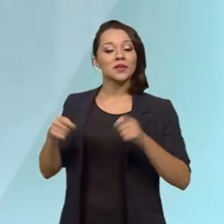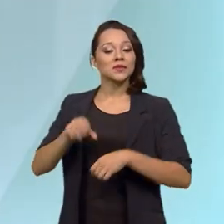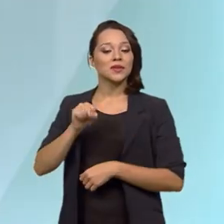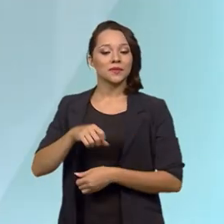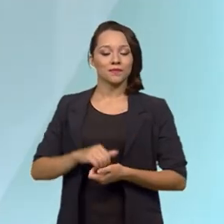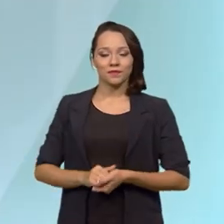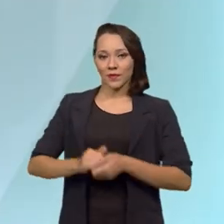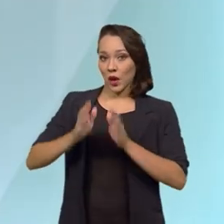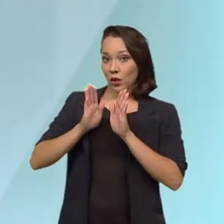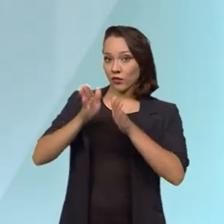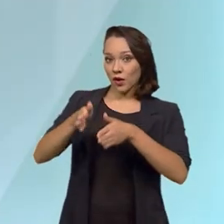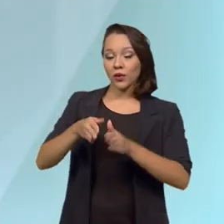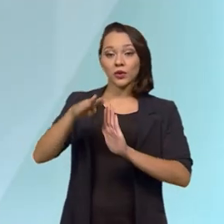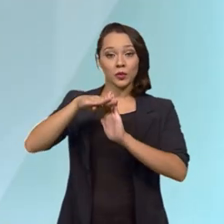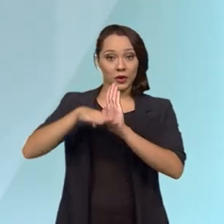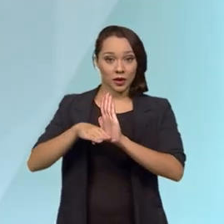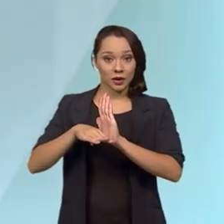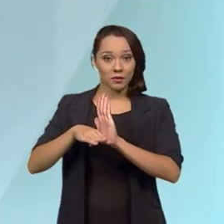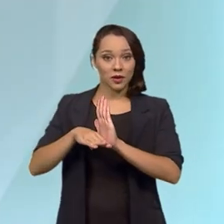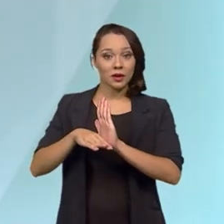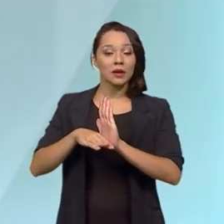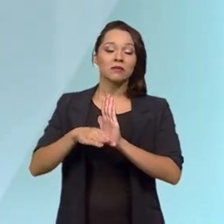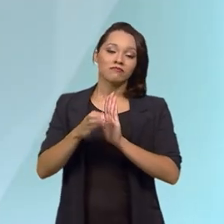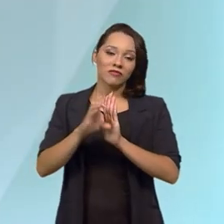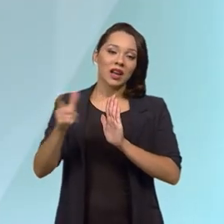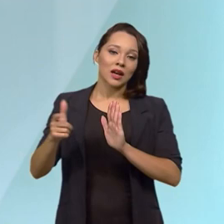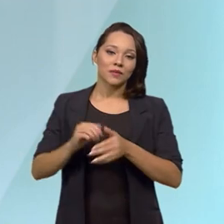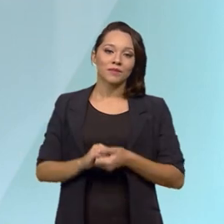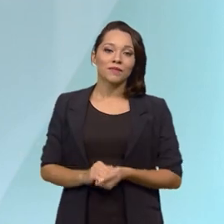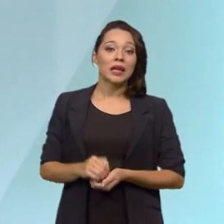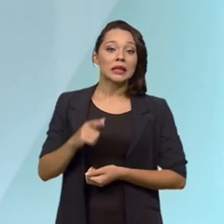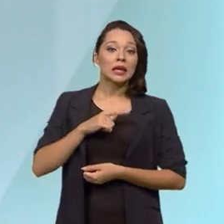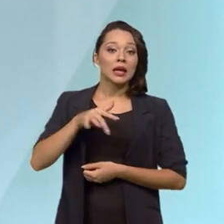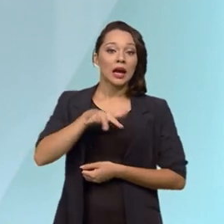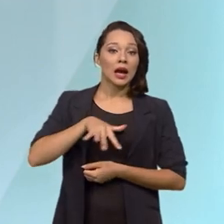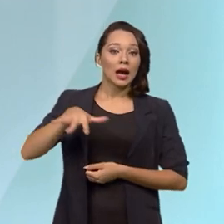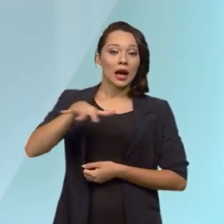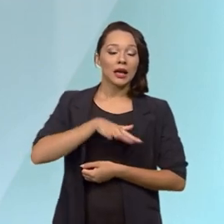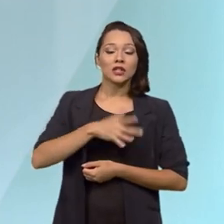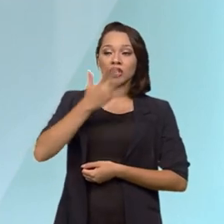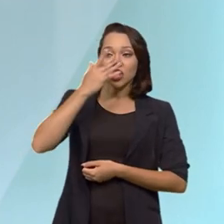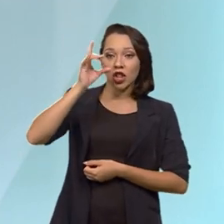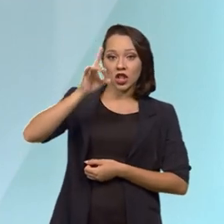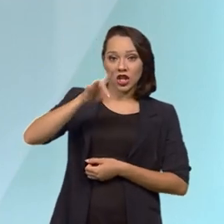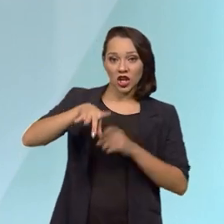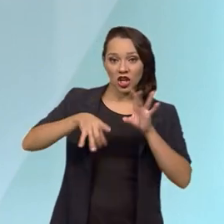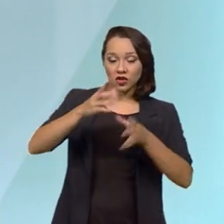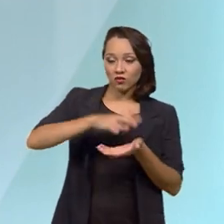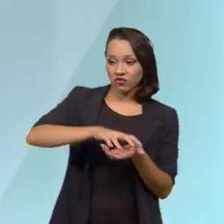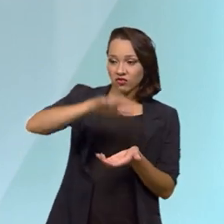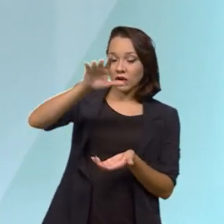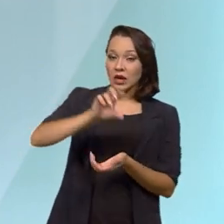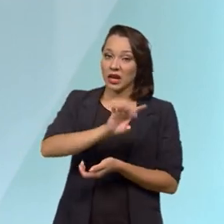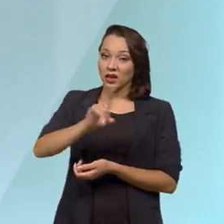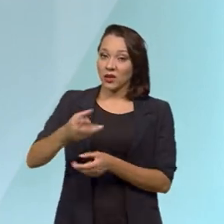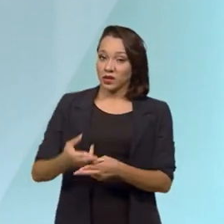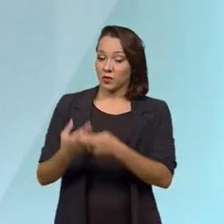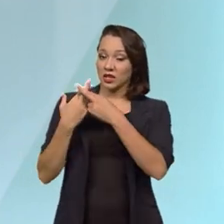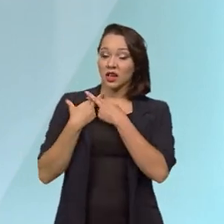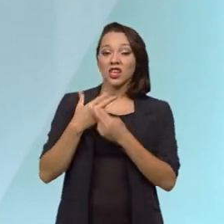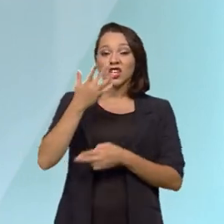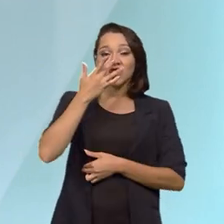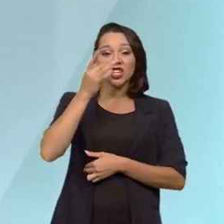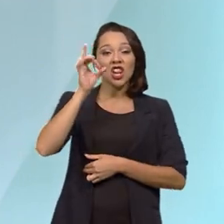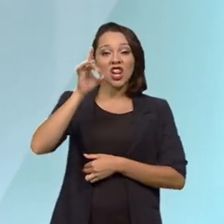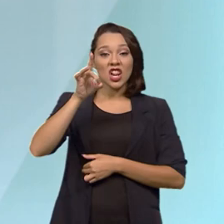O foco do programa, é claro, você tem a parte de resíduos nos aterros sanitários, onde cada um de nós tem uma responsabilidade de separar o